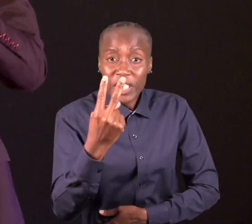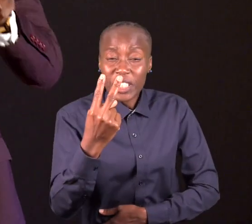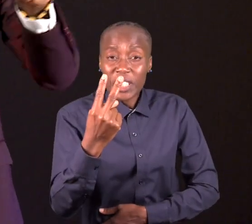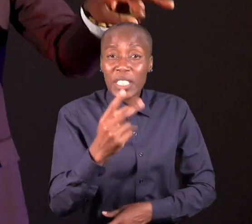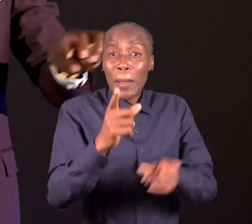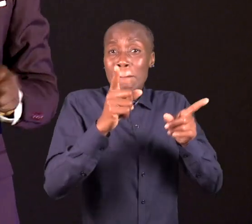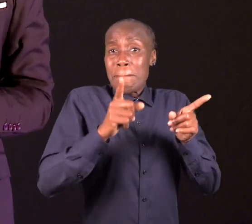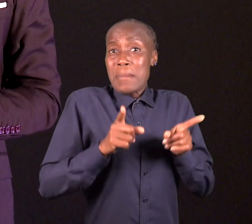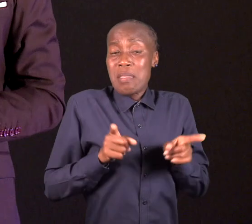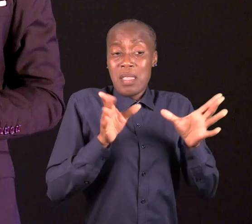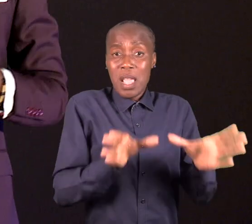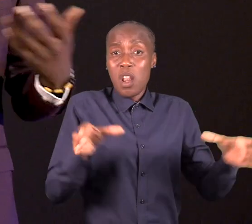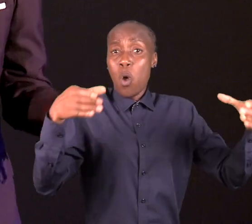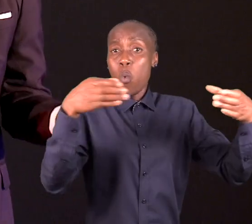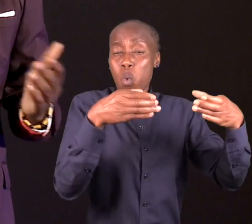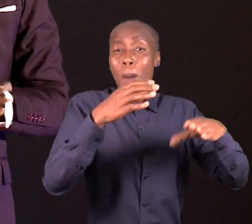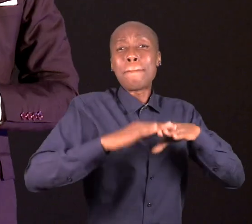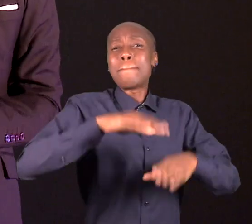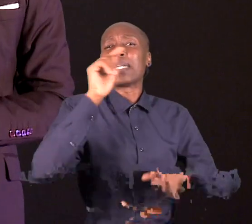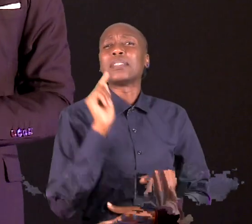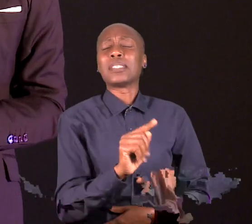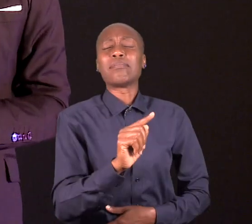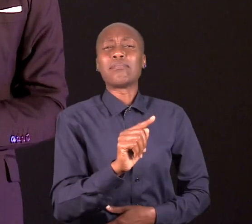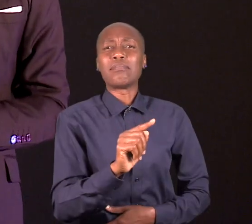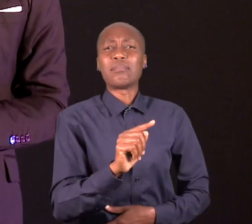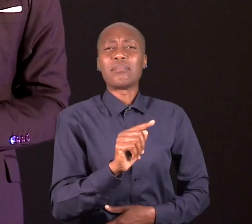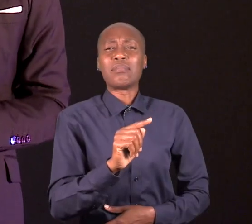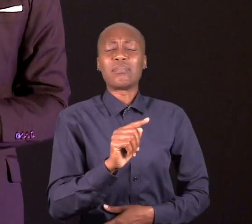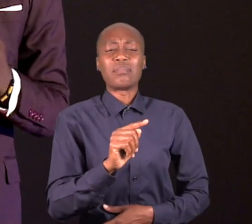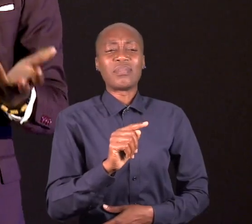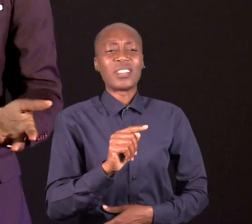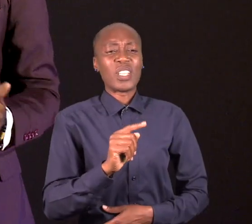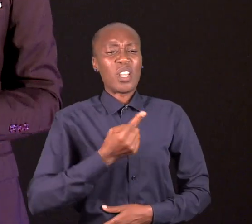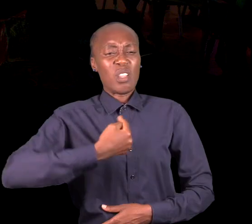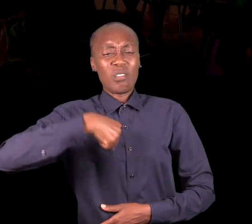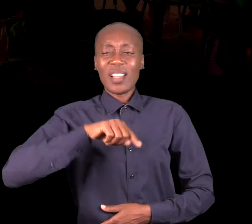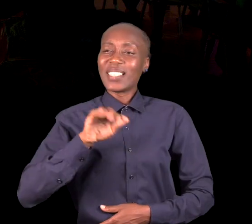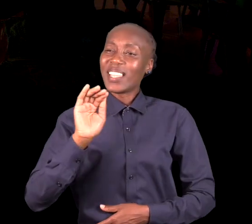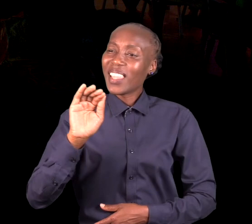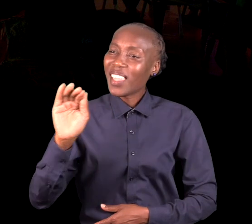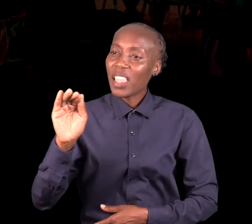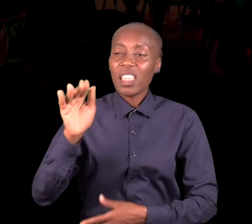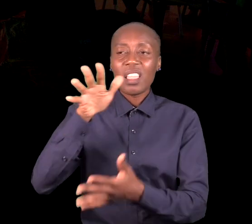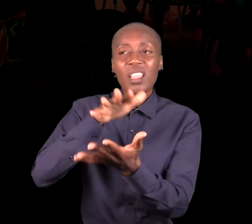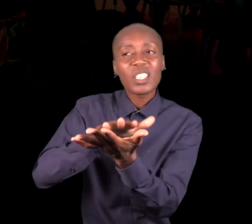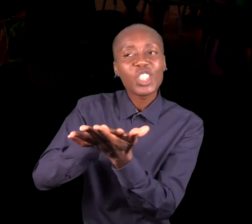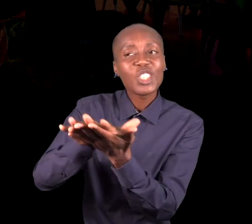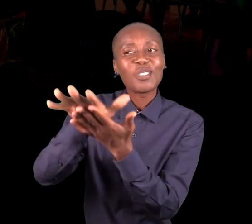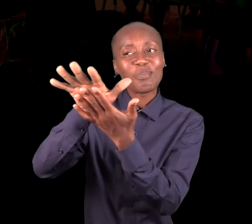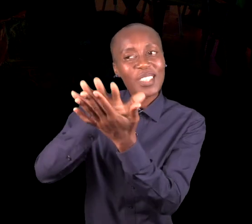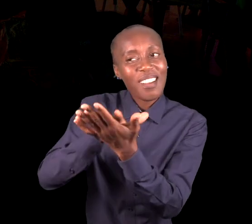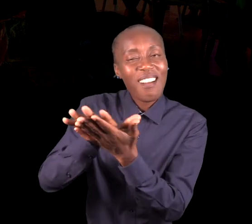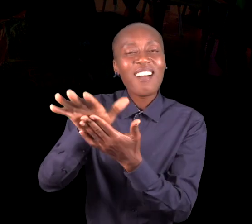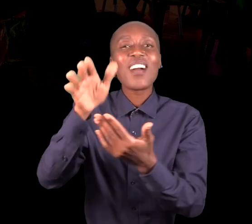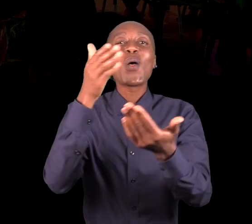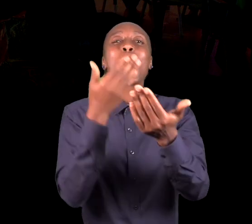juntar-se às rodas de conversa com mulheres. E nós explicávamos as nossas motivações.